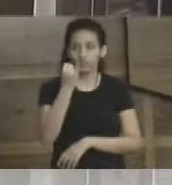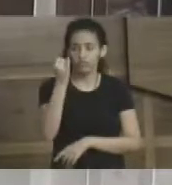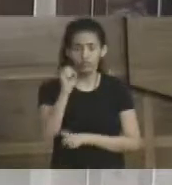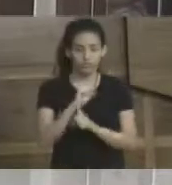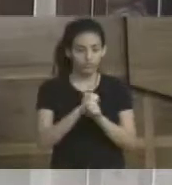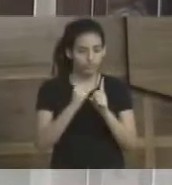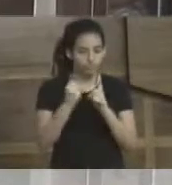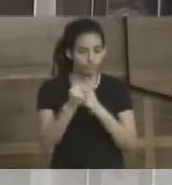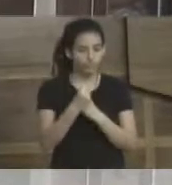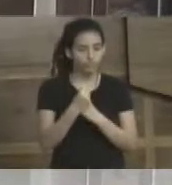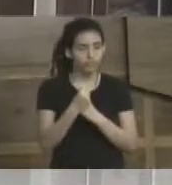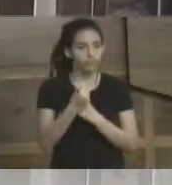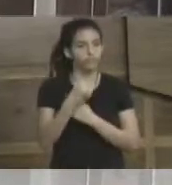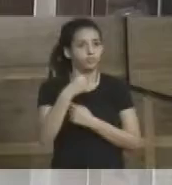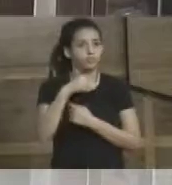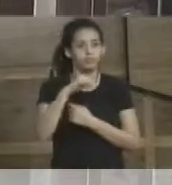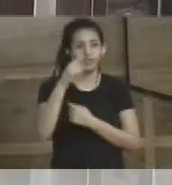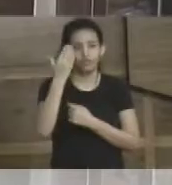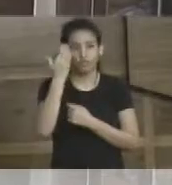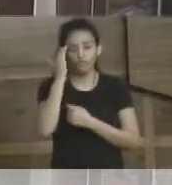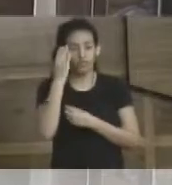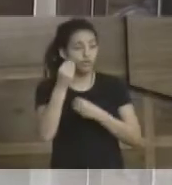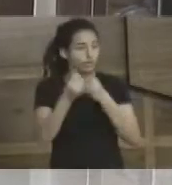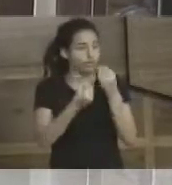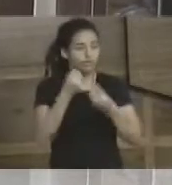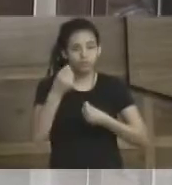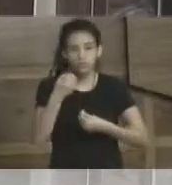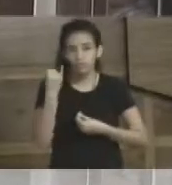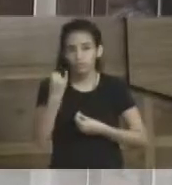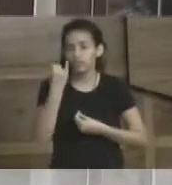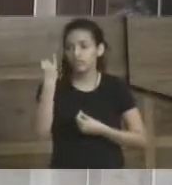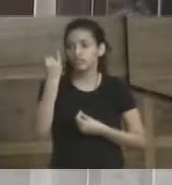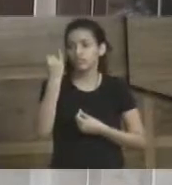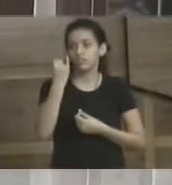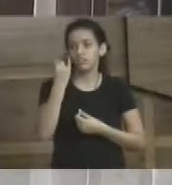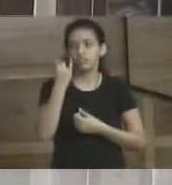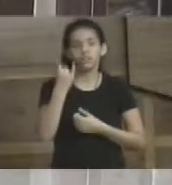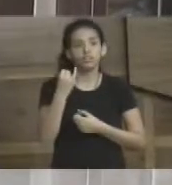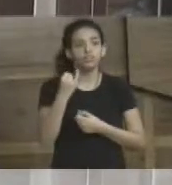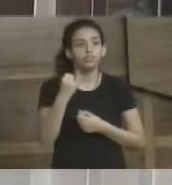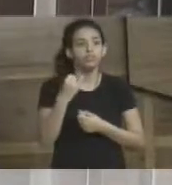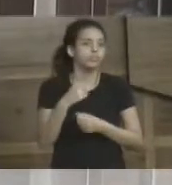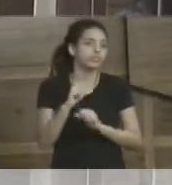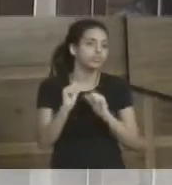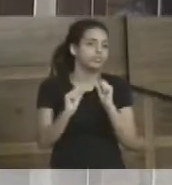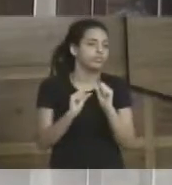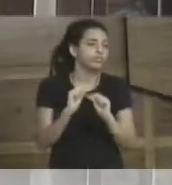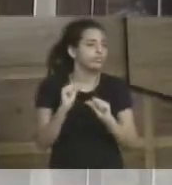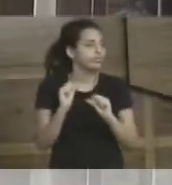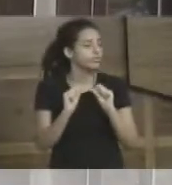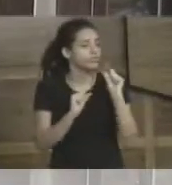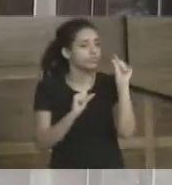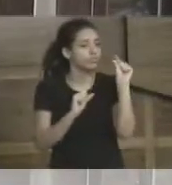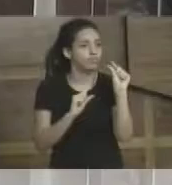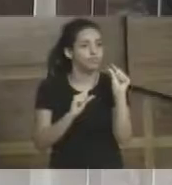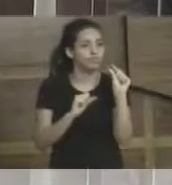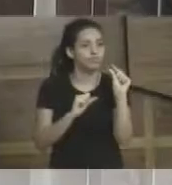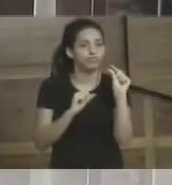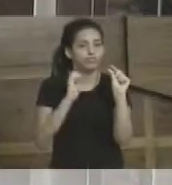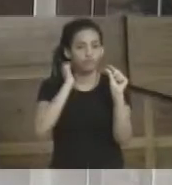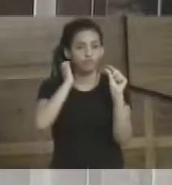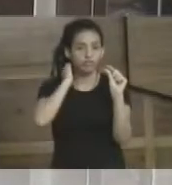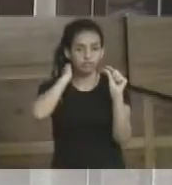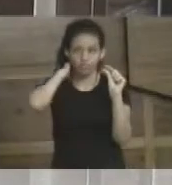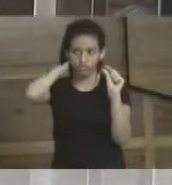sociedade, que, se ela se der conta de como é importante, talvez a gente mude um pouquinho, Marquinhos, essa visão, assim,